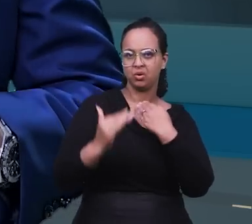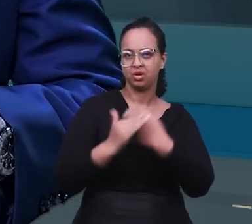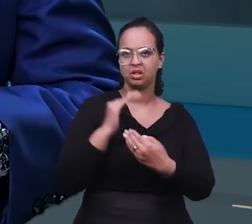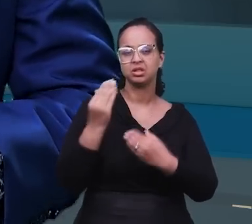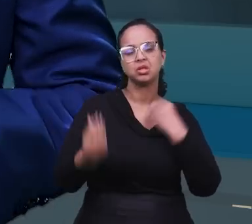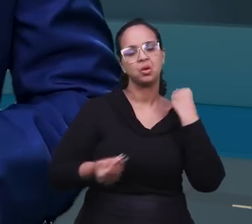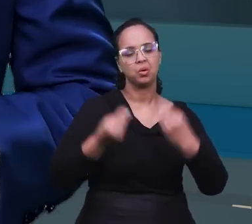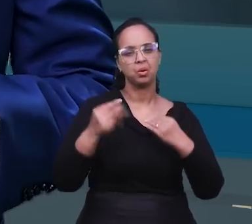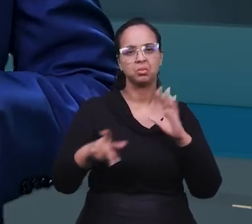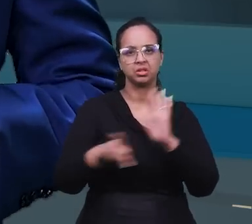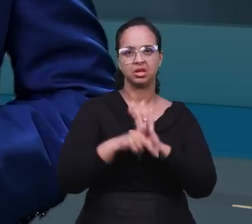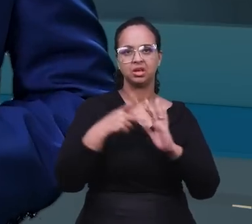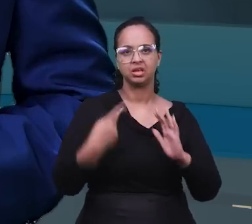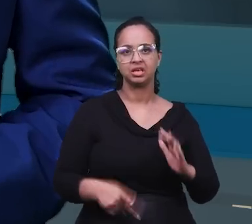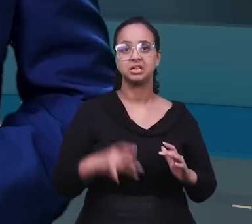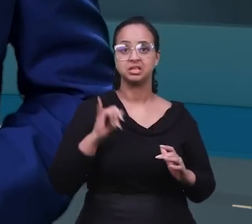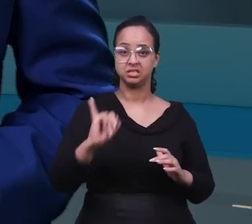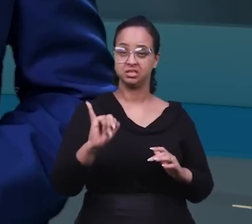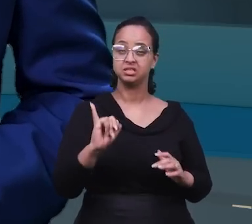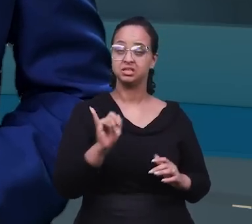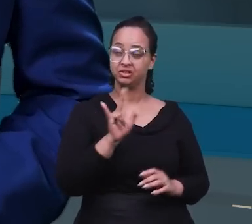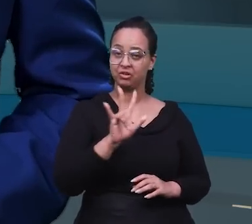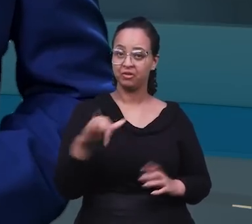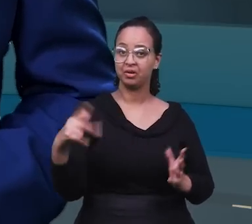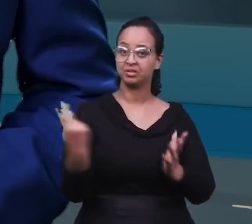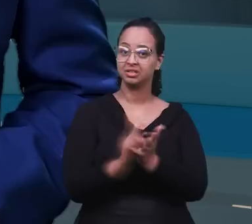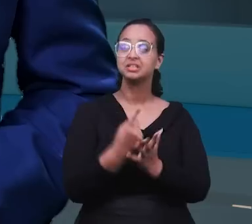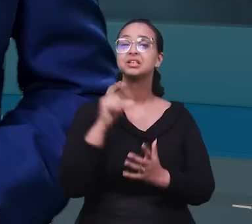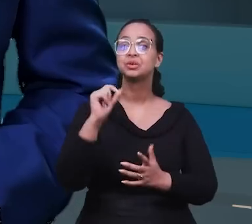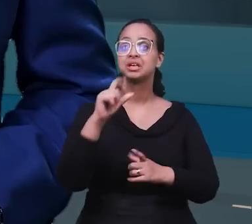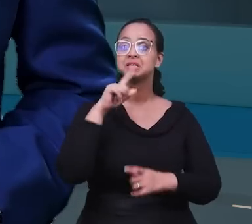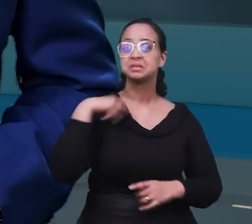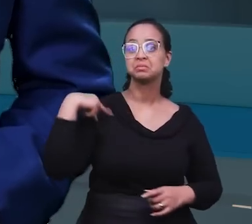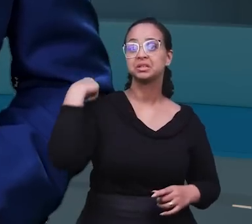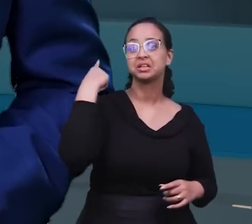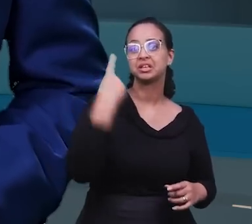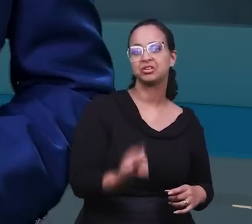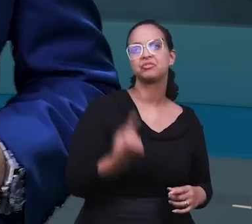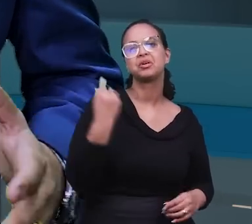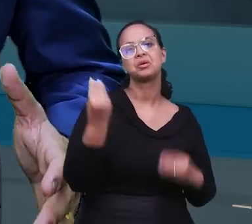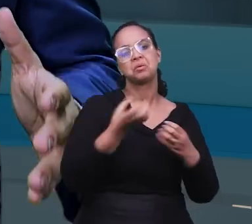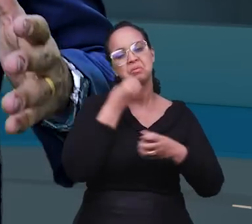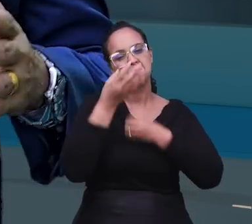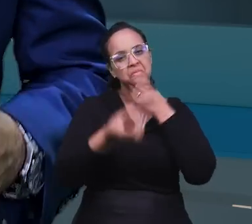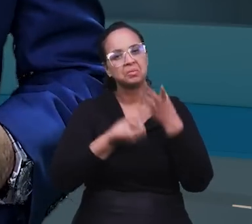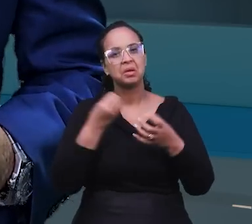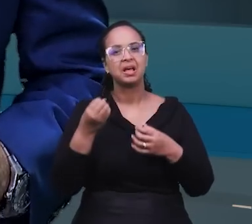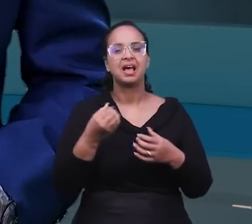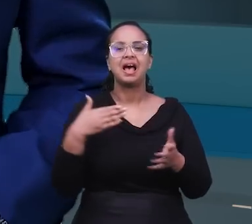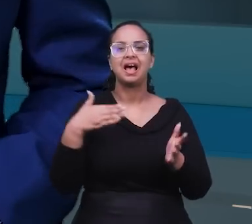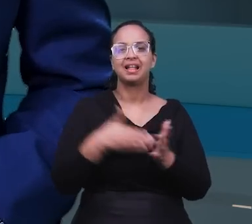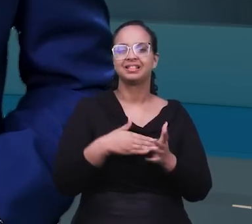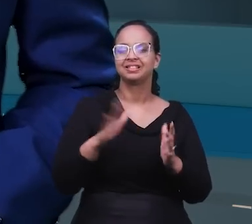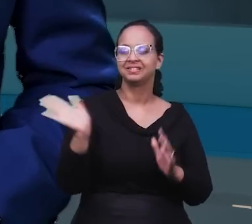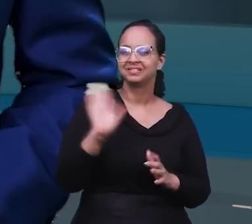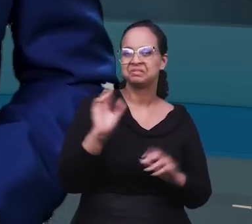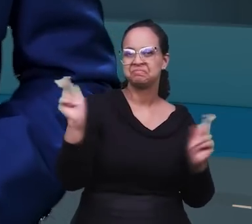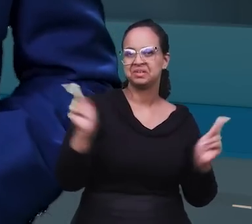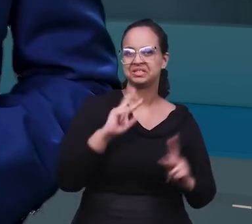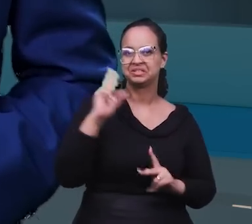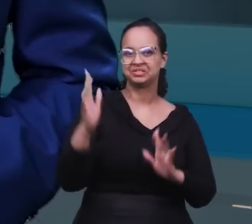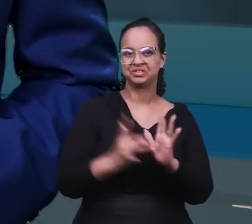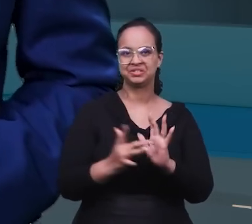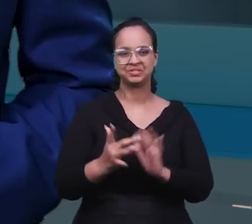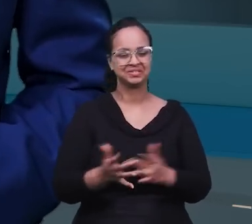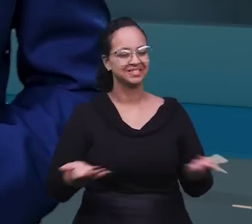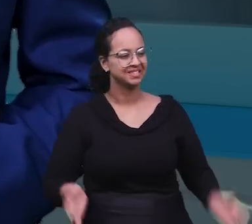orientação sobre o formato do programa e se Deus permitir na semana que vem estaremos de volta contando mais boas novas. Até lá e a